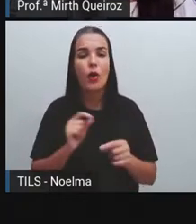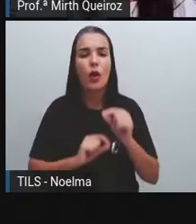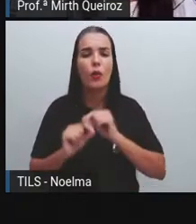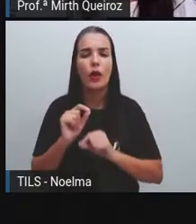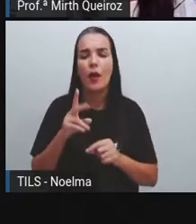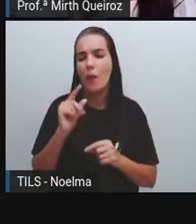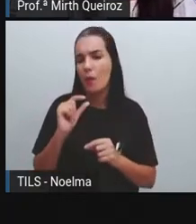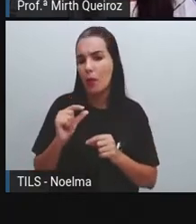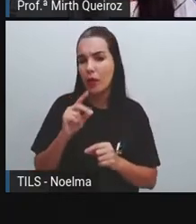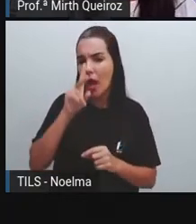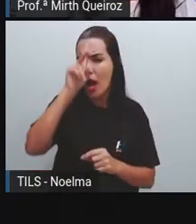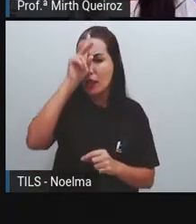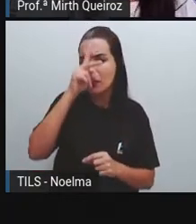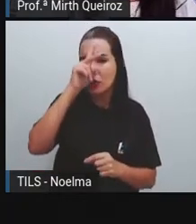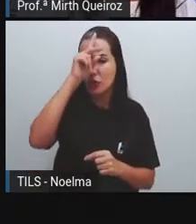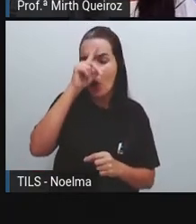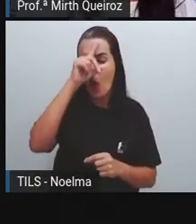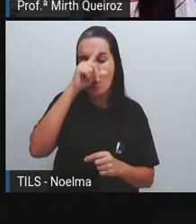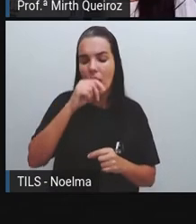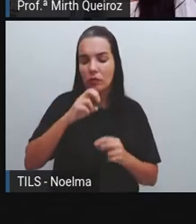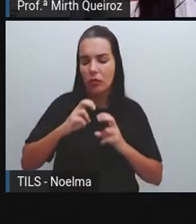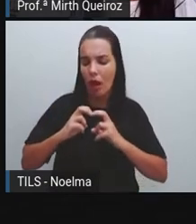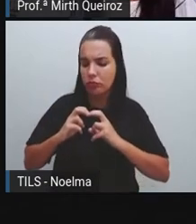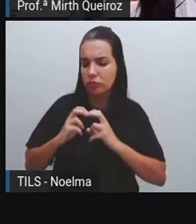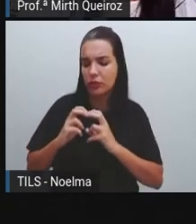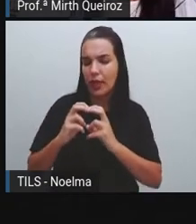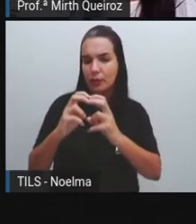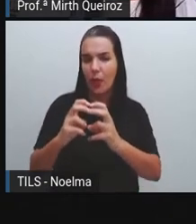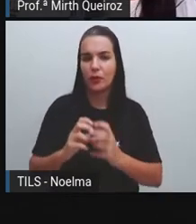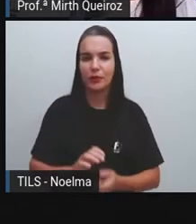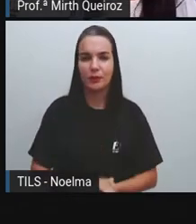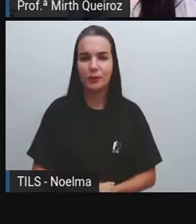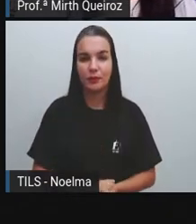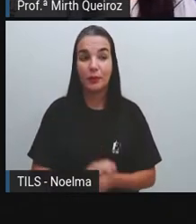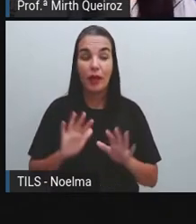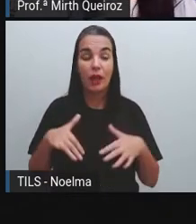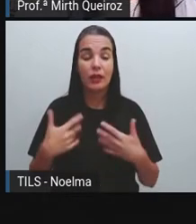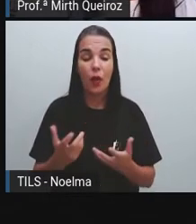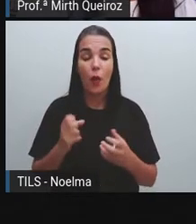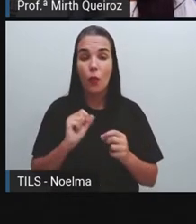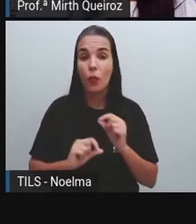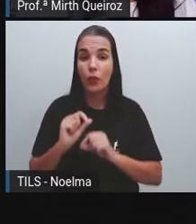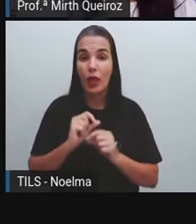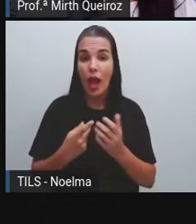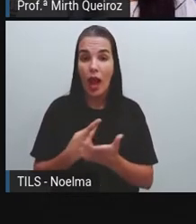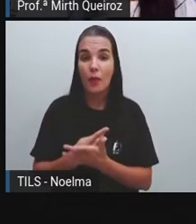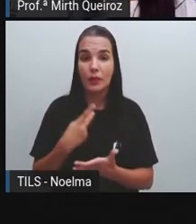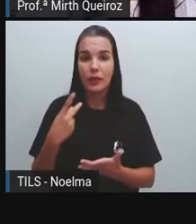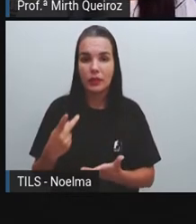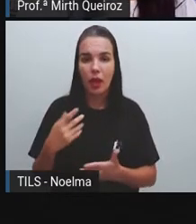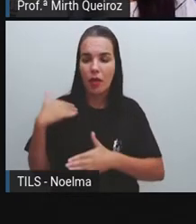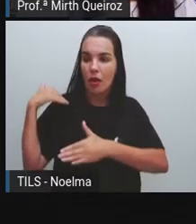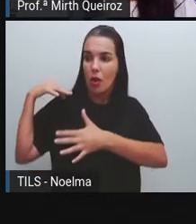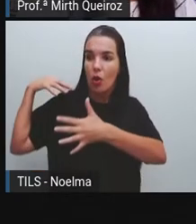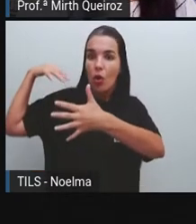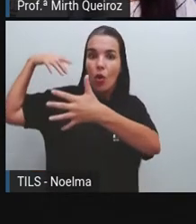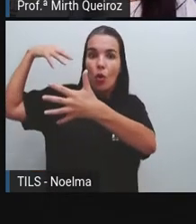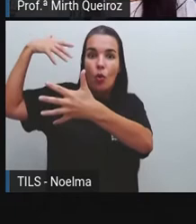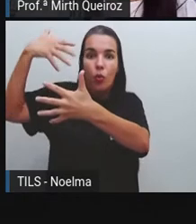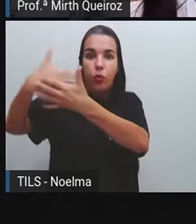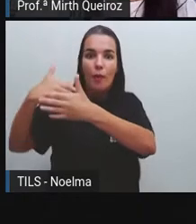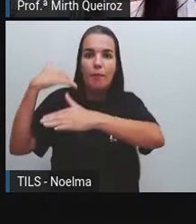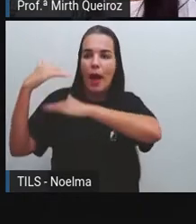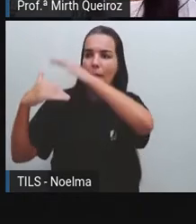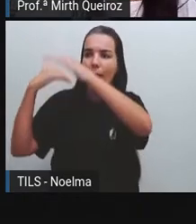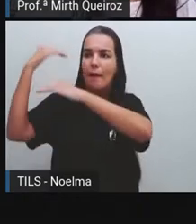pouquinho aqui sobre a história dos meios de transporte. Então, a evolução dos meios de transporte foi algo essencial para o desenvolvimento